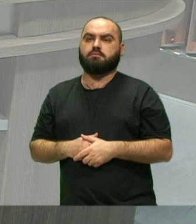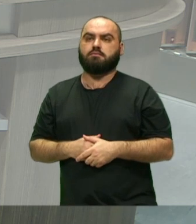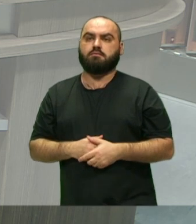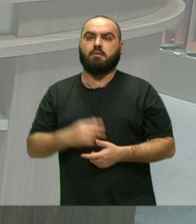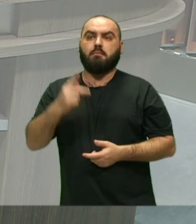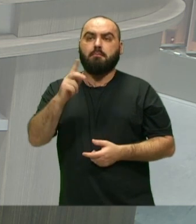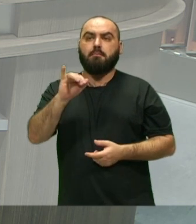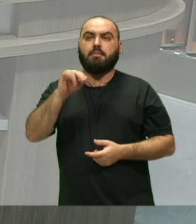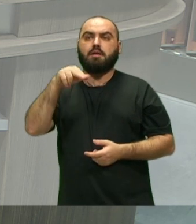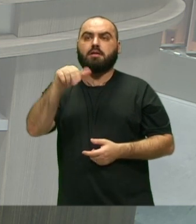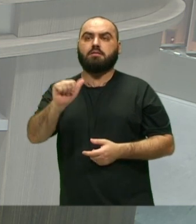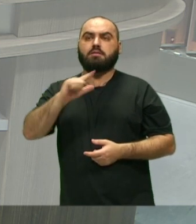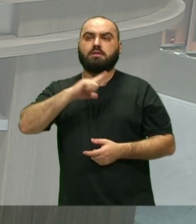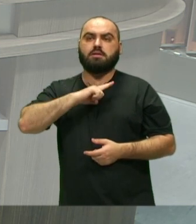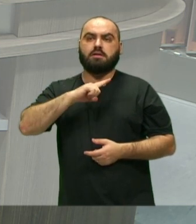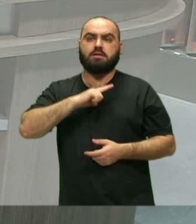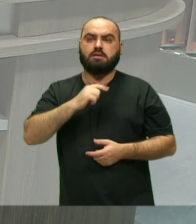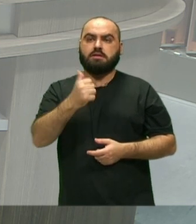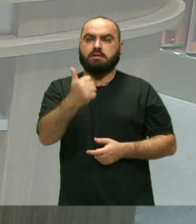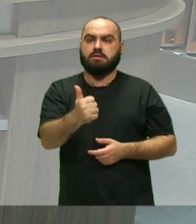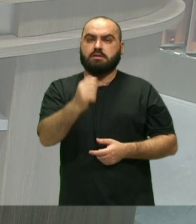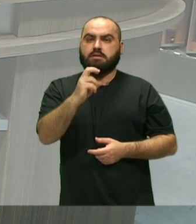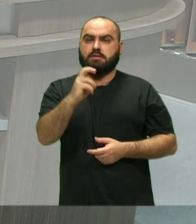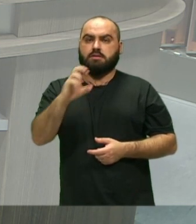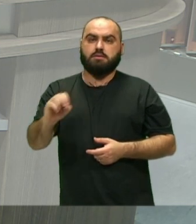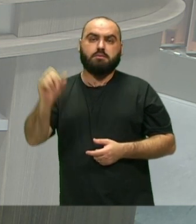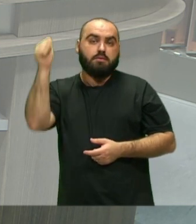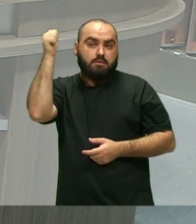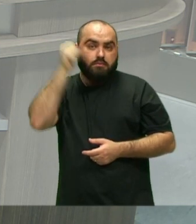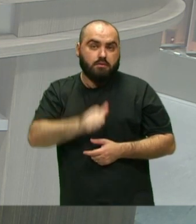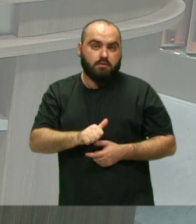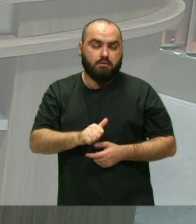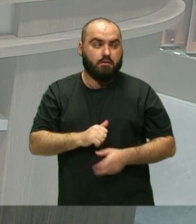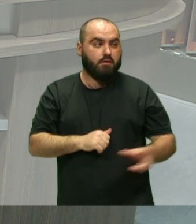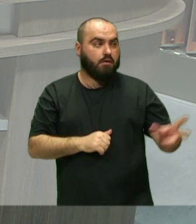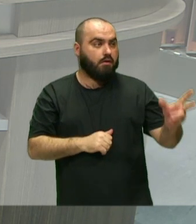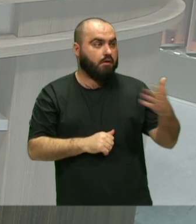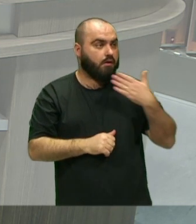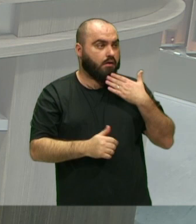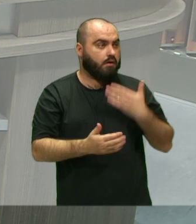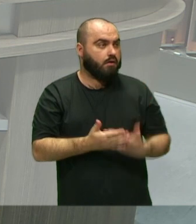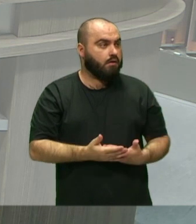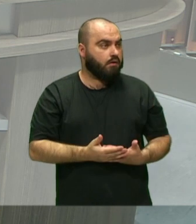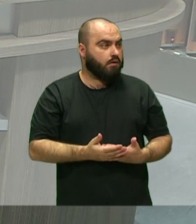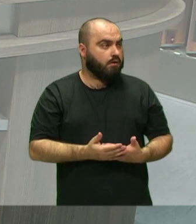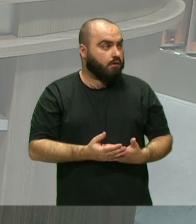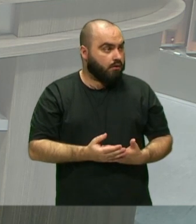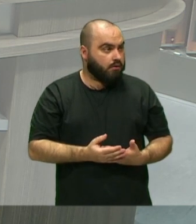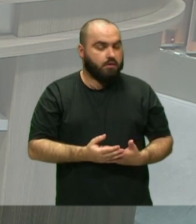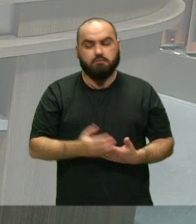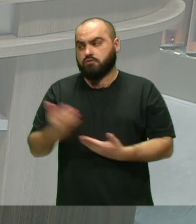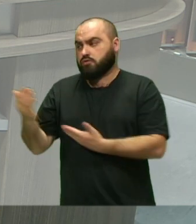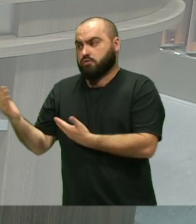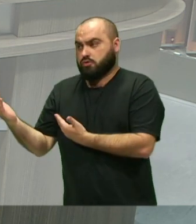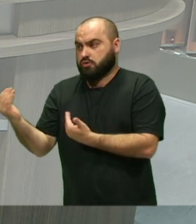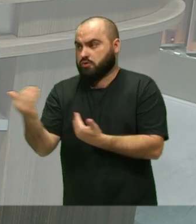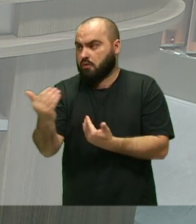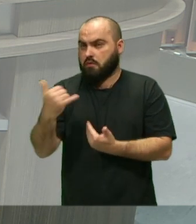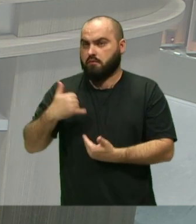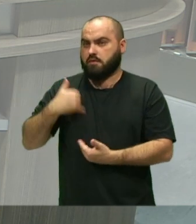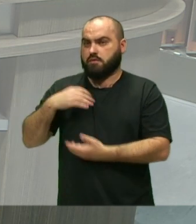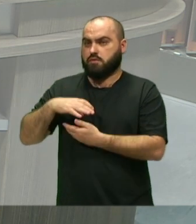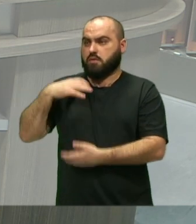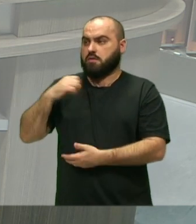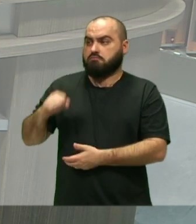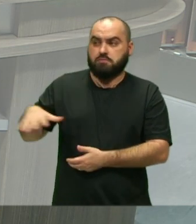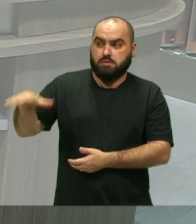Pina A gente tem em torno De umas 150 mulheres Entre jovens Idosas No